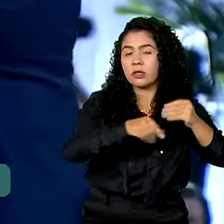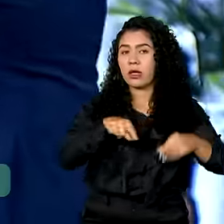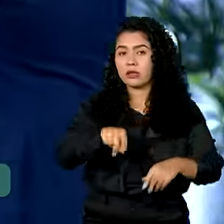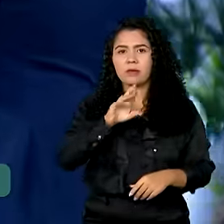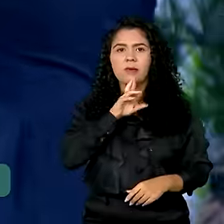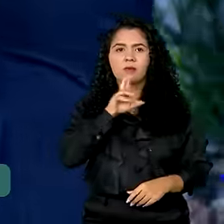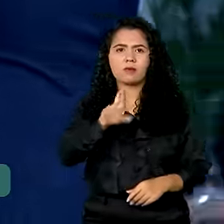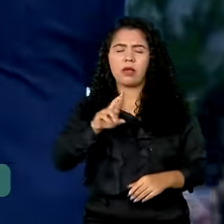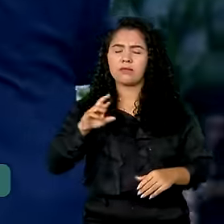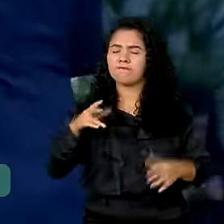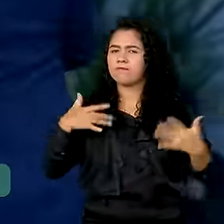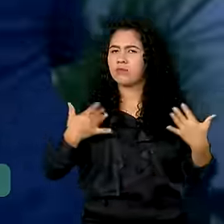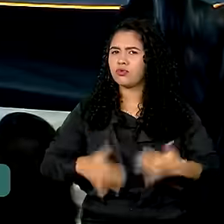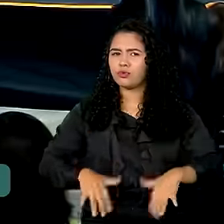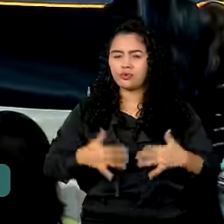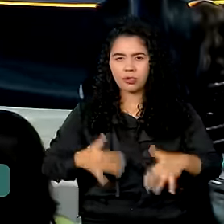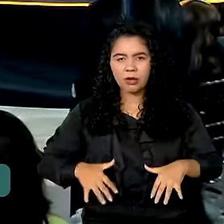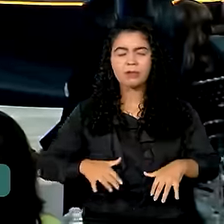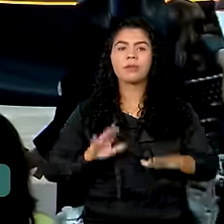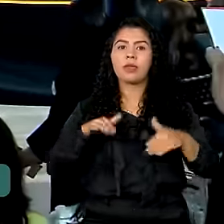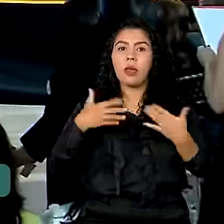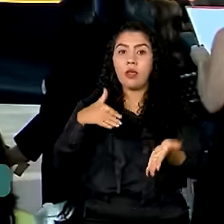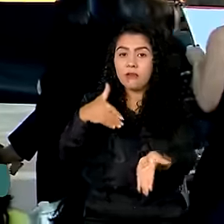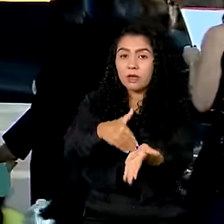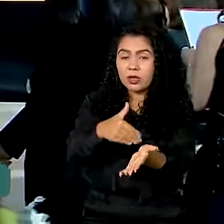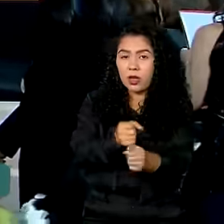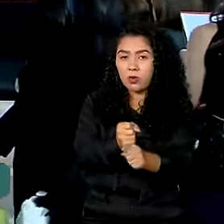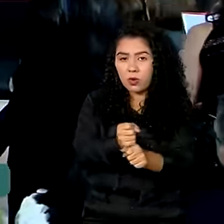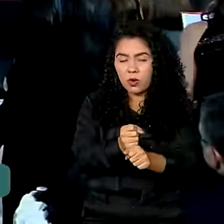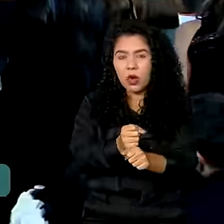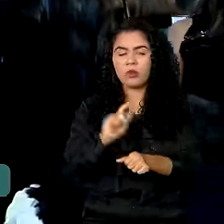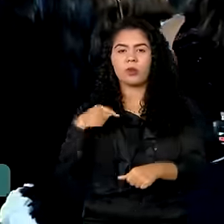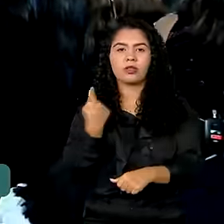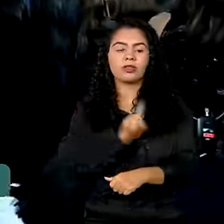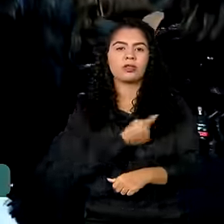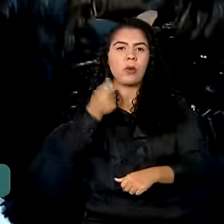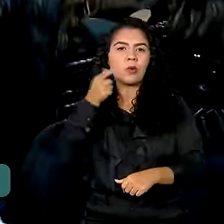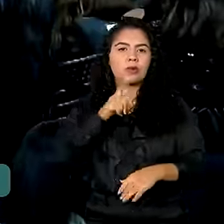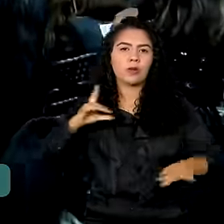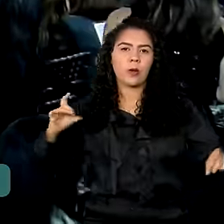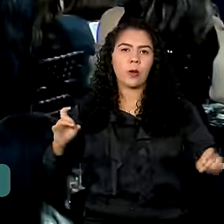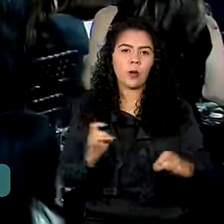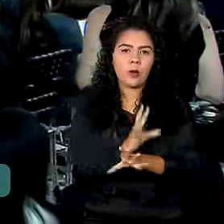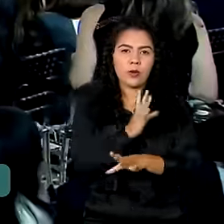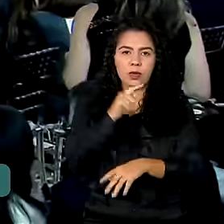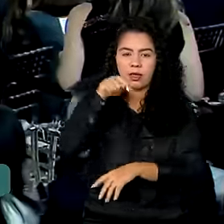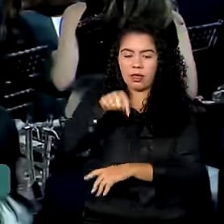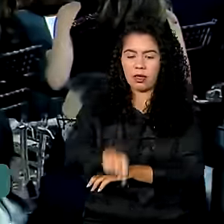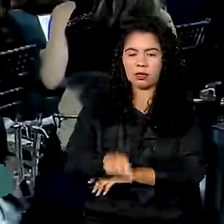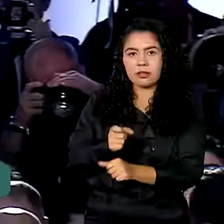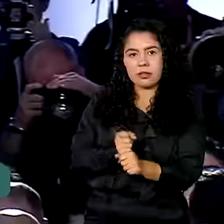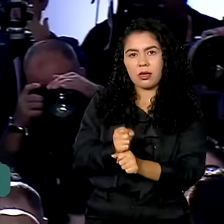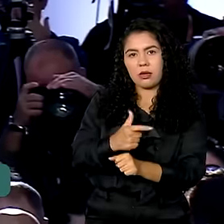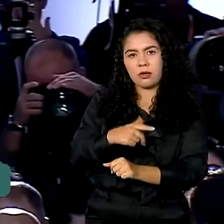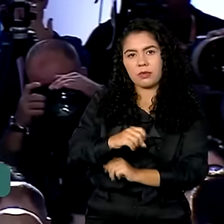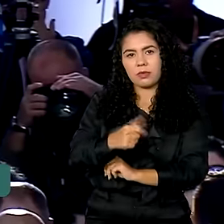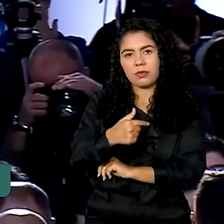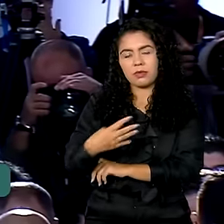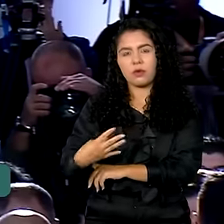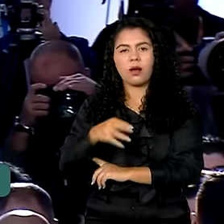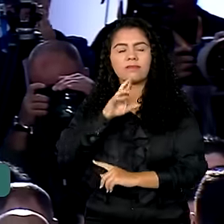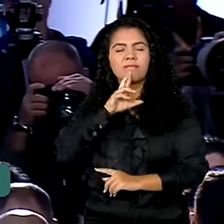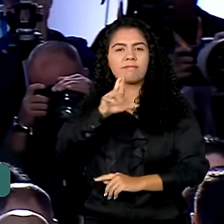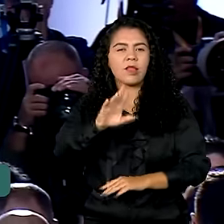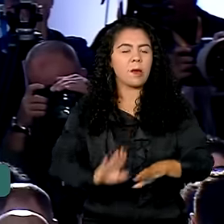ao final desse ano, as projeções, nós vamos concluir o ano de 2024 com mais um